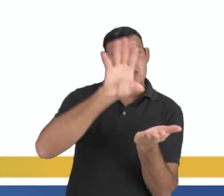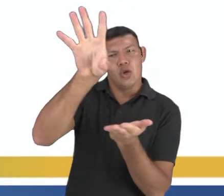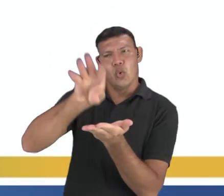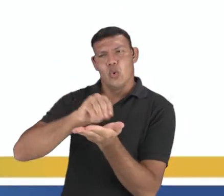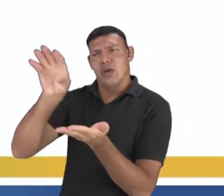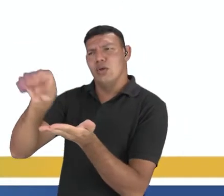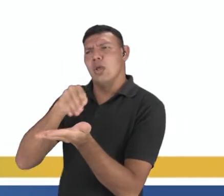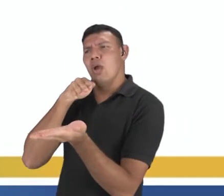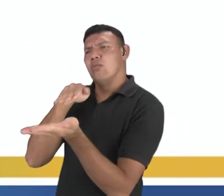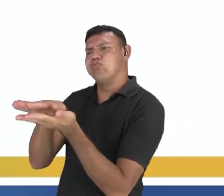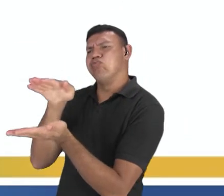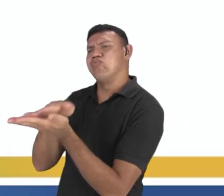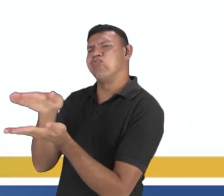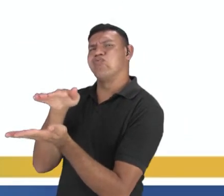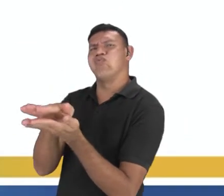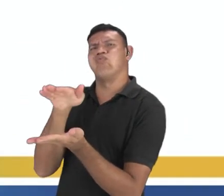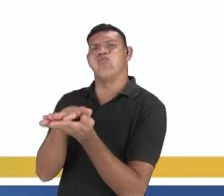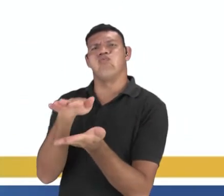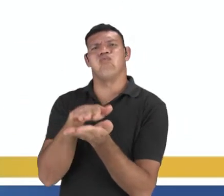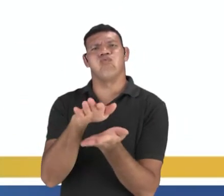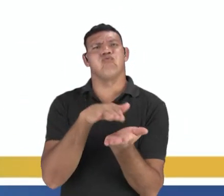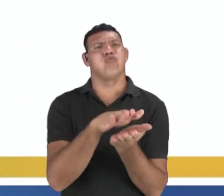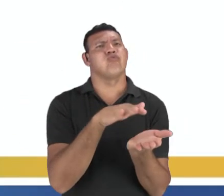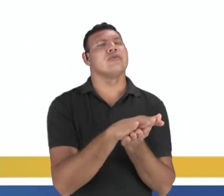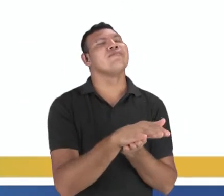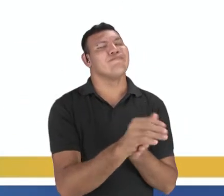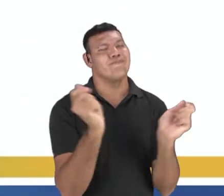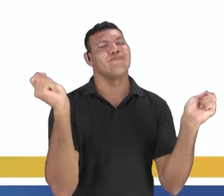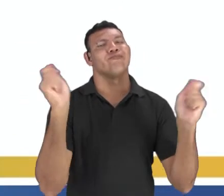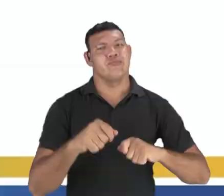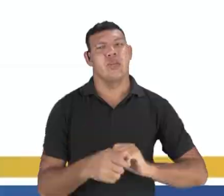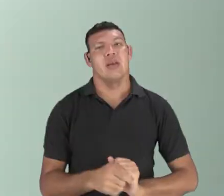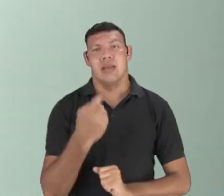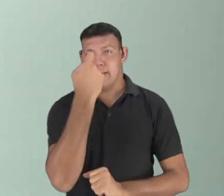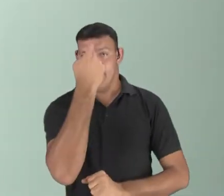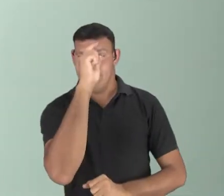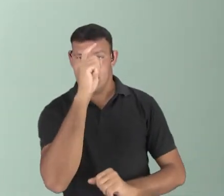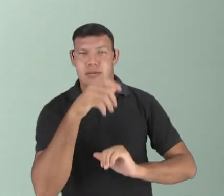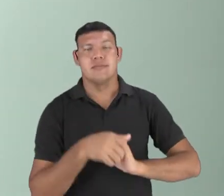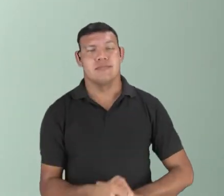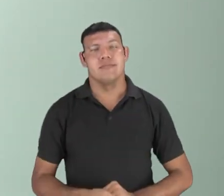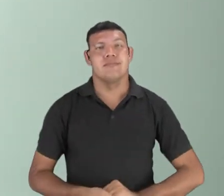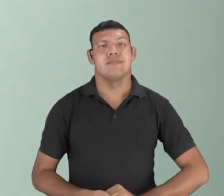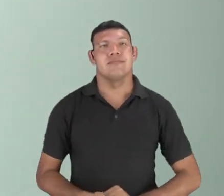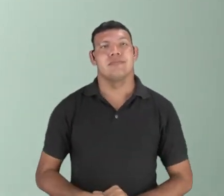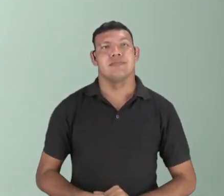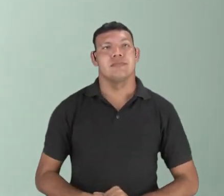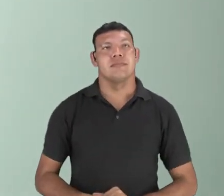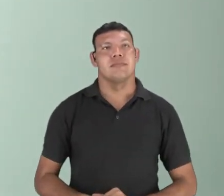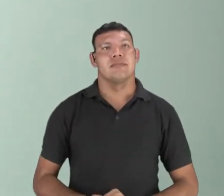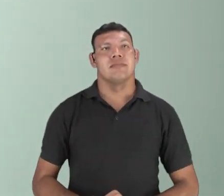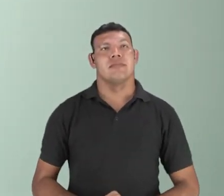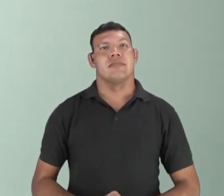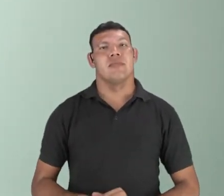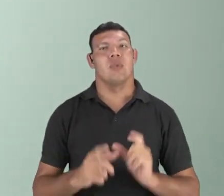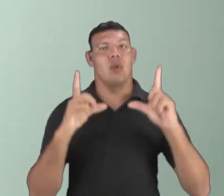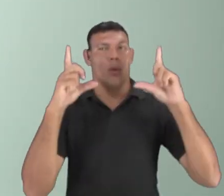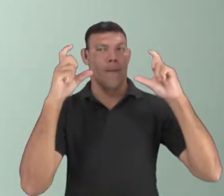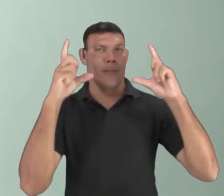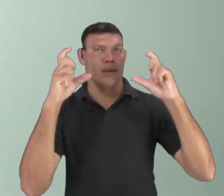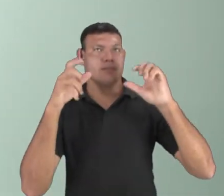copiar uma página dezenas de vezes, milhares de vezes isso se tornou possível com a invenção da máquina de Gutenberg.